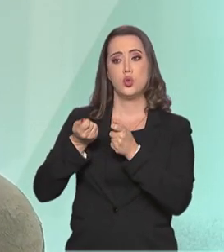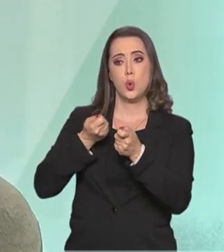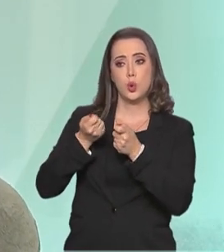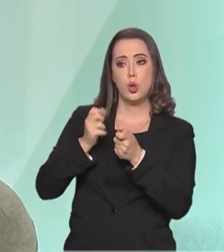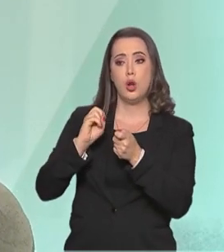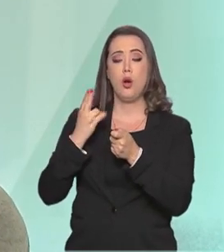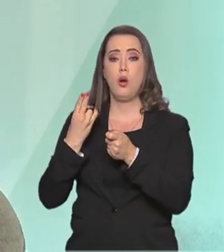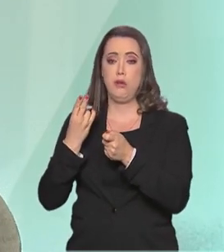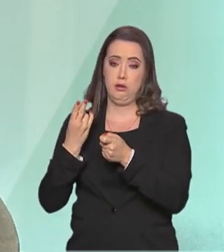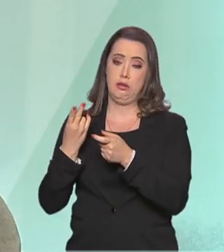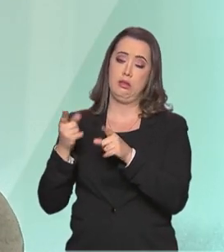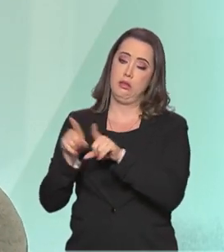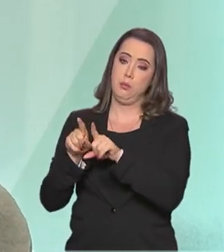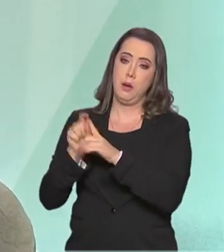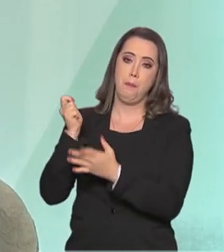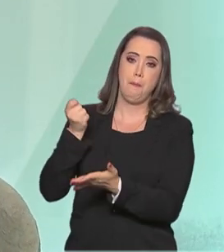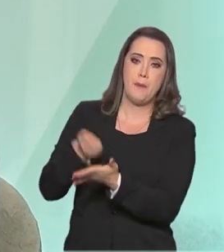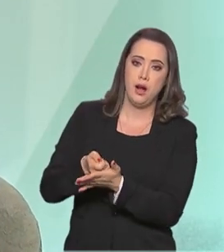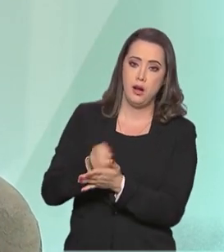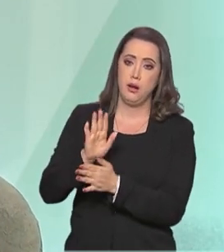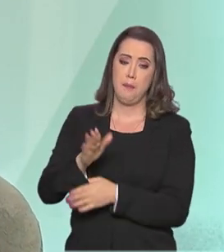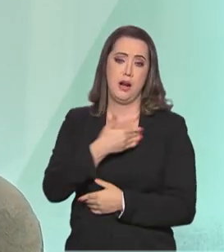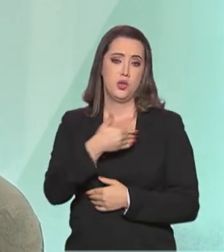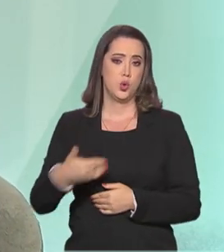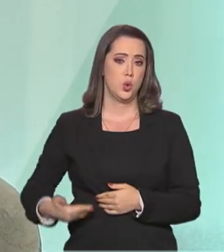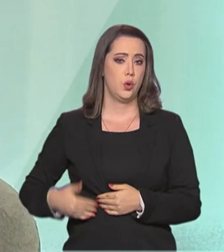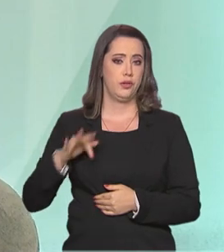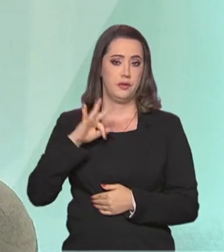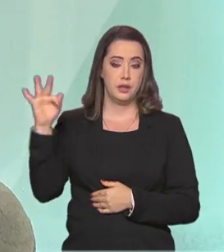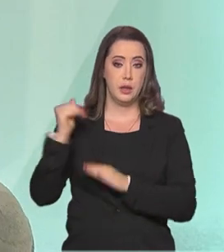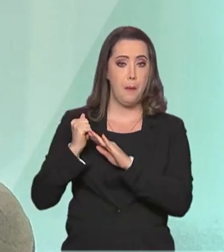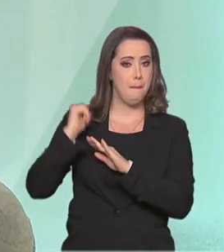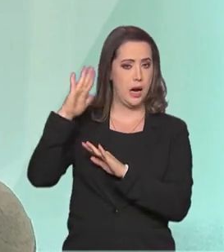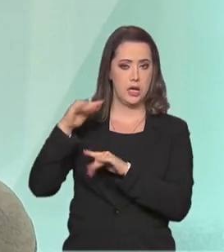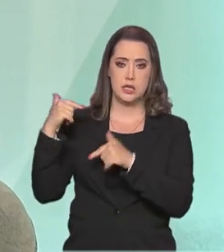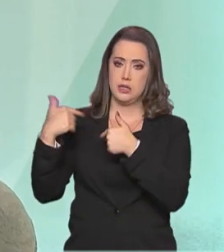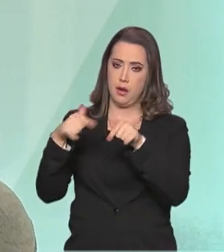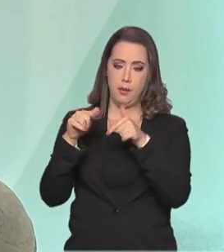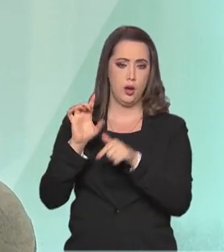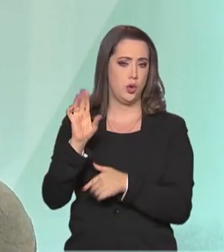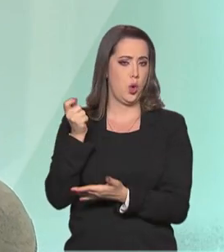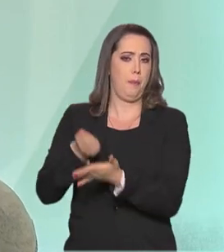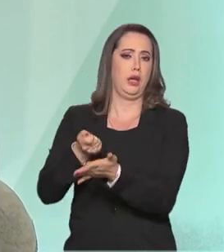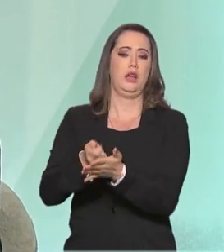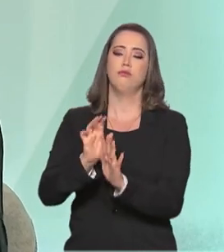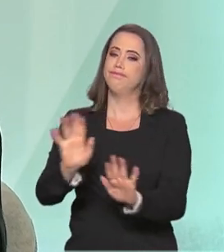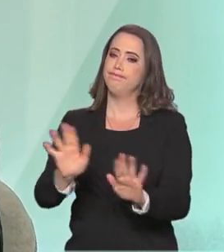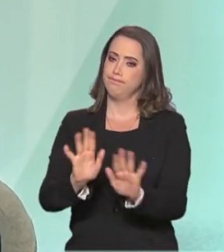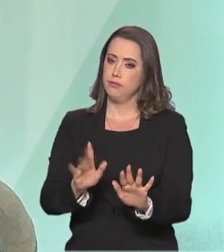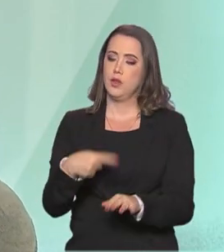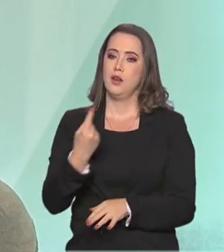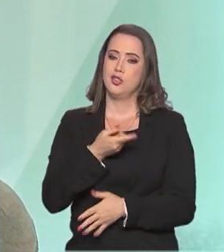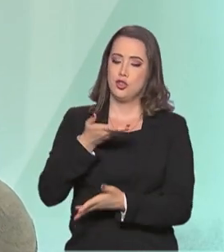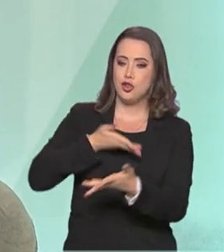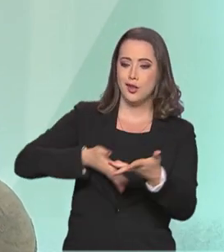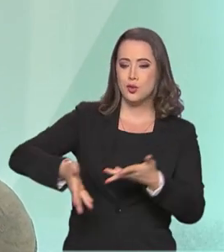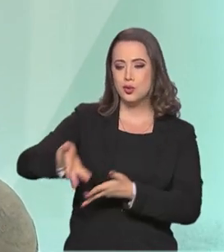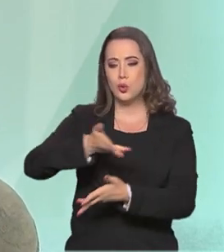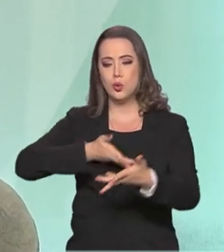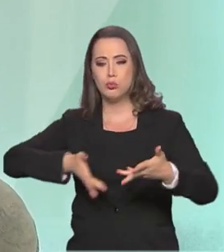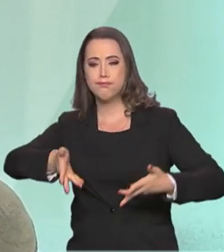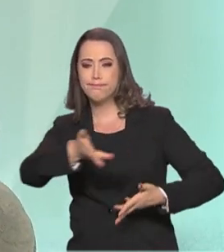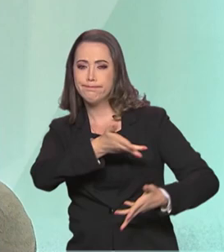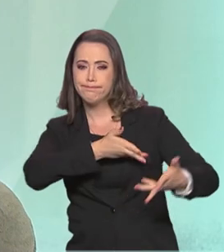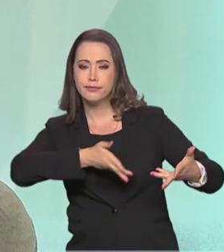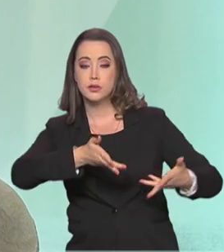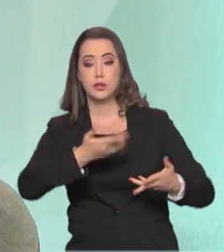não é só isso, assim, o governo federal não tem só essa função de financiamento do esporte nacional. A gente tem uma função de articulação muito maior.